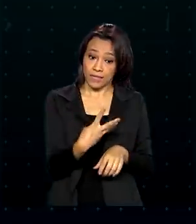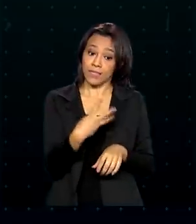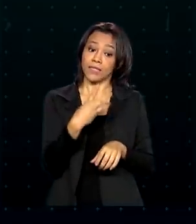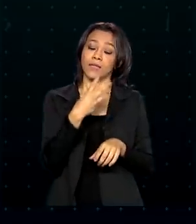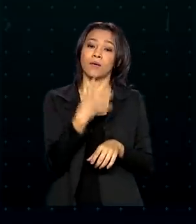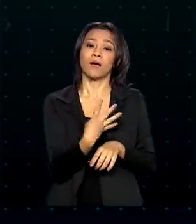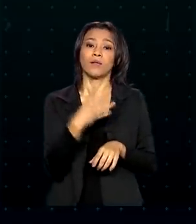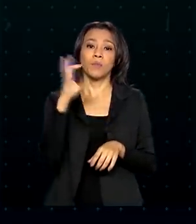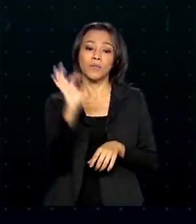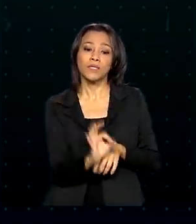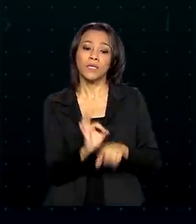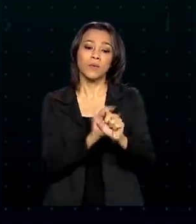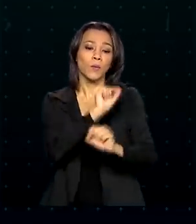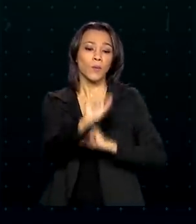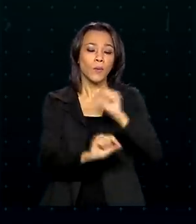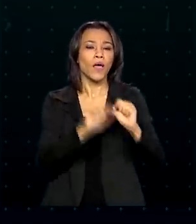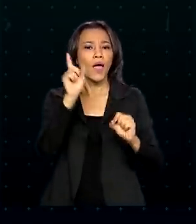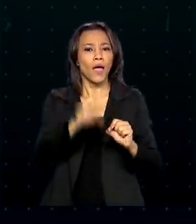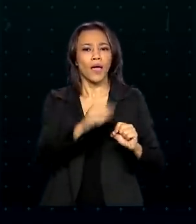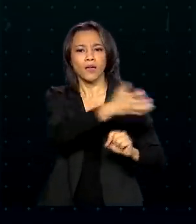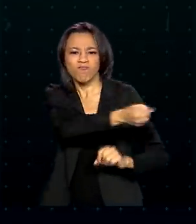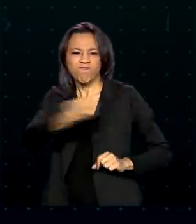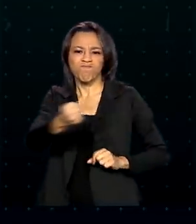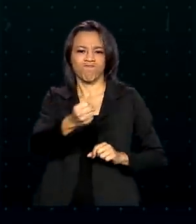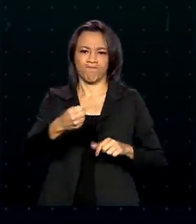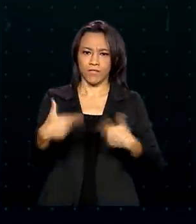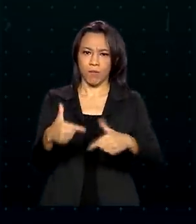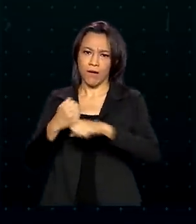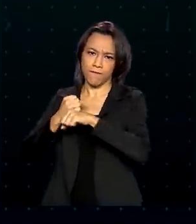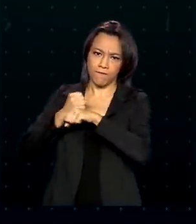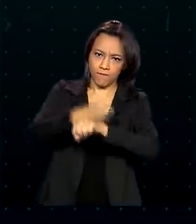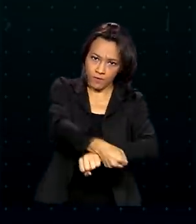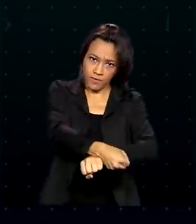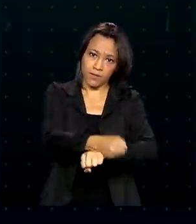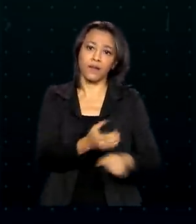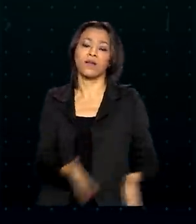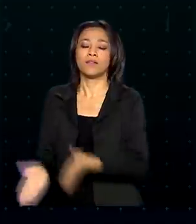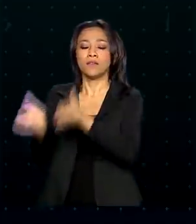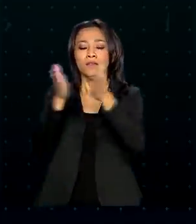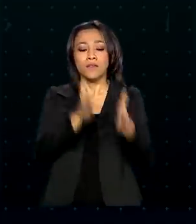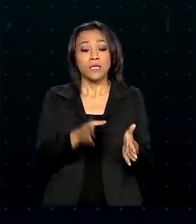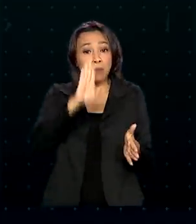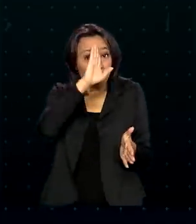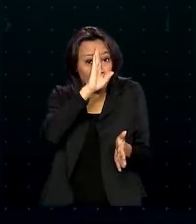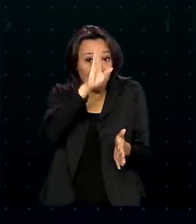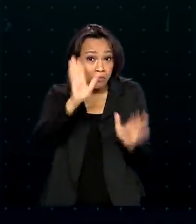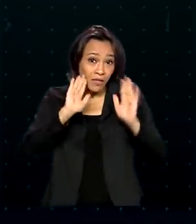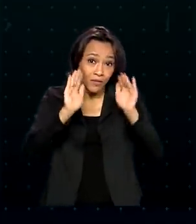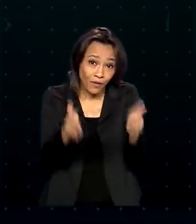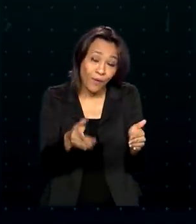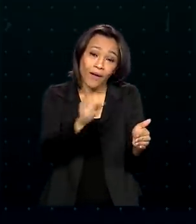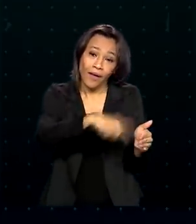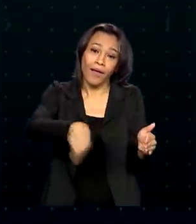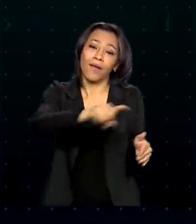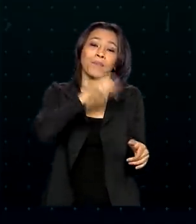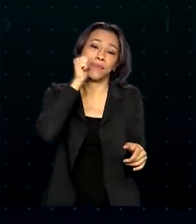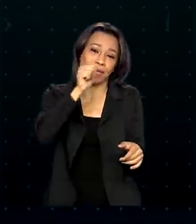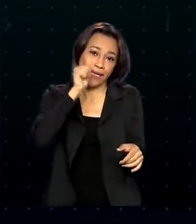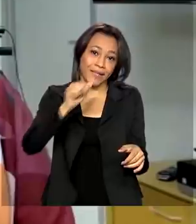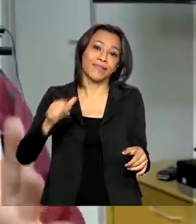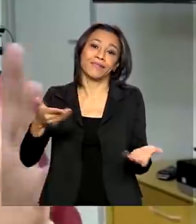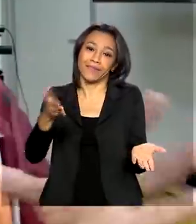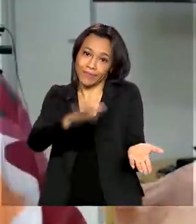% envolvem a destinação ao trabalho forçado. E os principais alvos são mulheres e